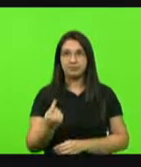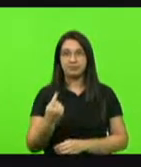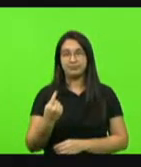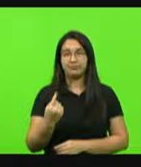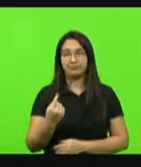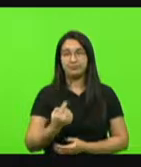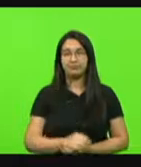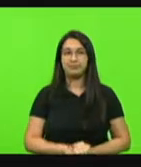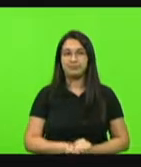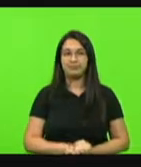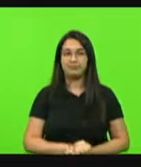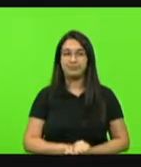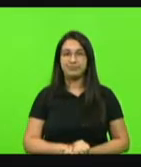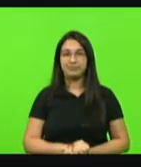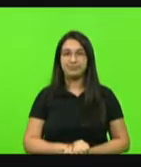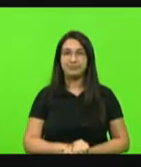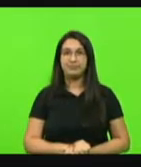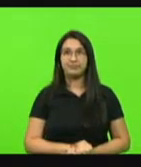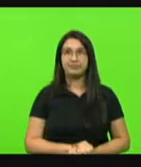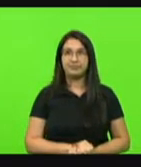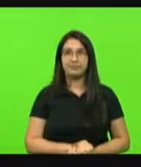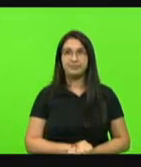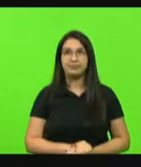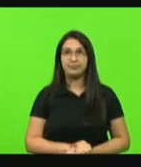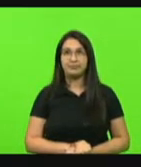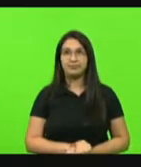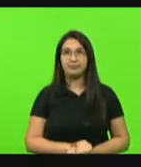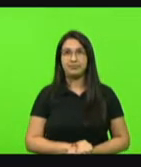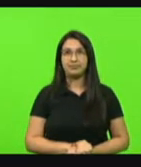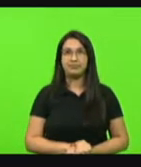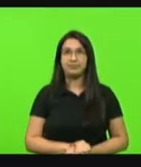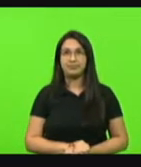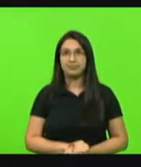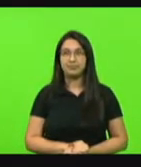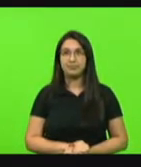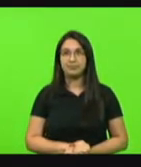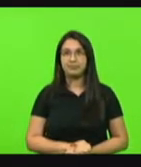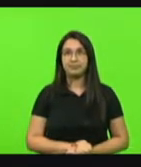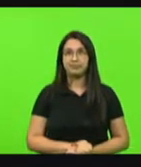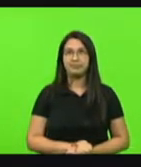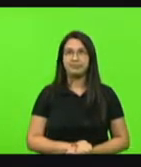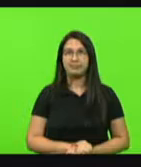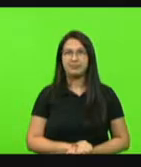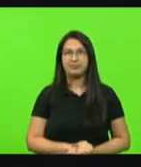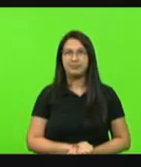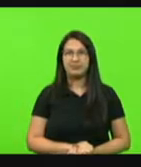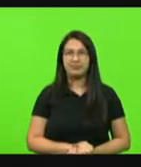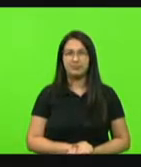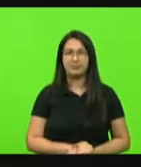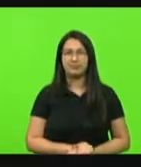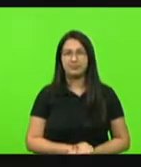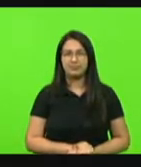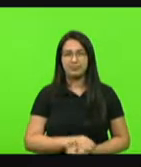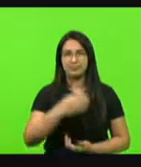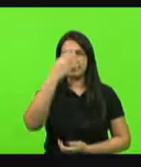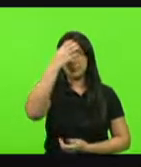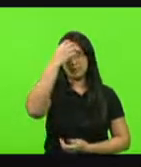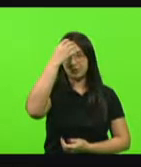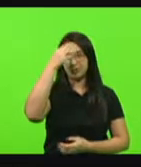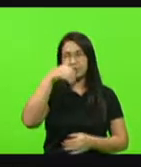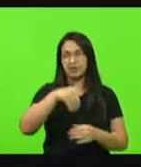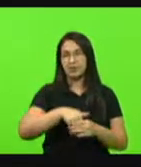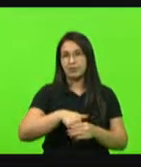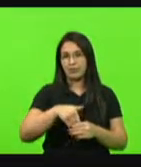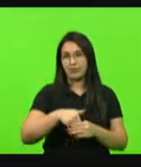Bancada do MDB está retificando o encaminhamento, é voto. Voto 2. presidente. Pela ordem, deputado Ismael dos Santos. Também vamos